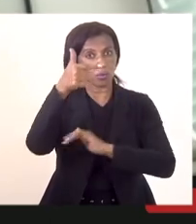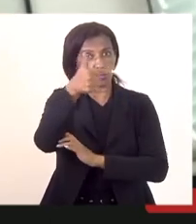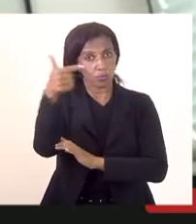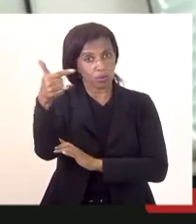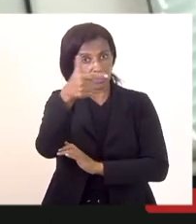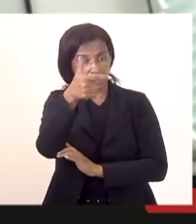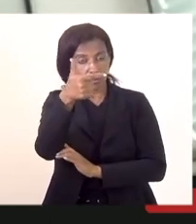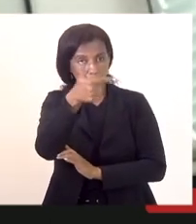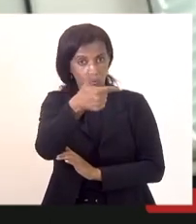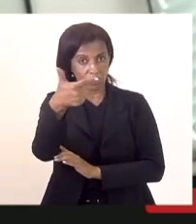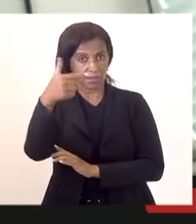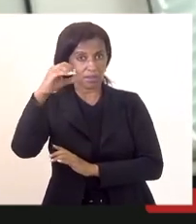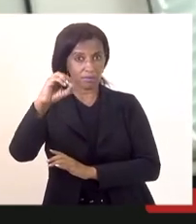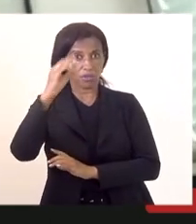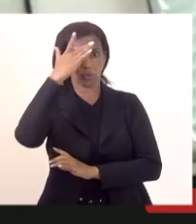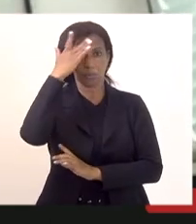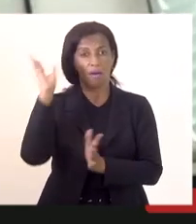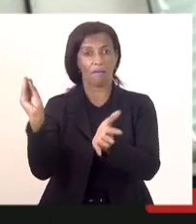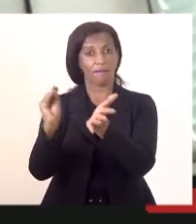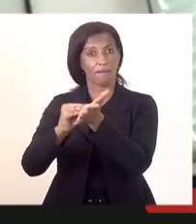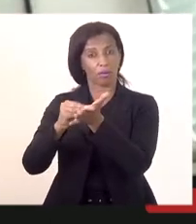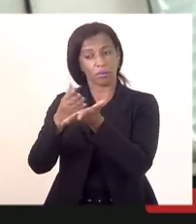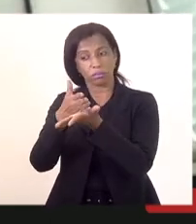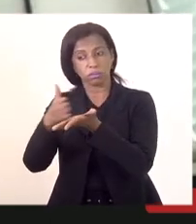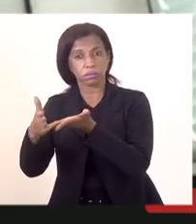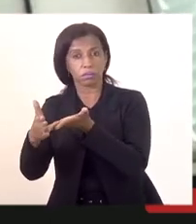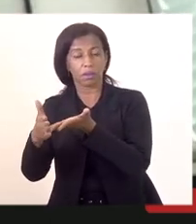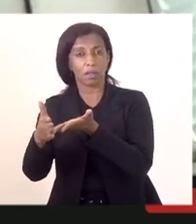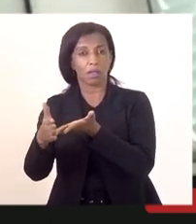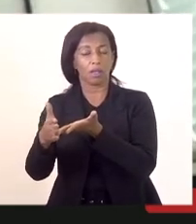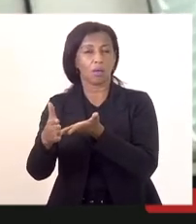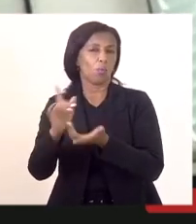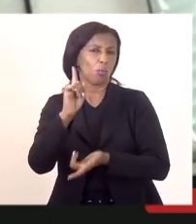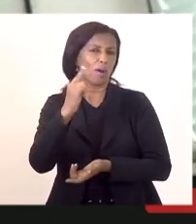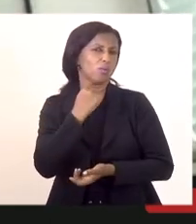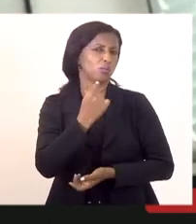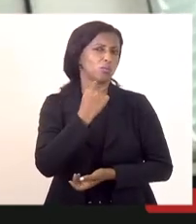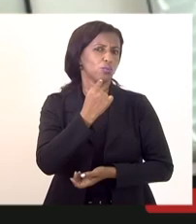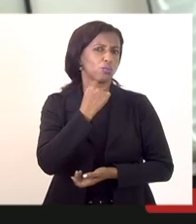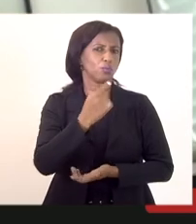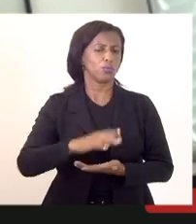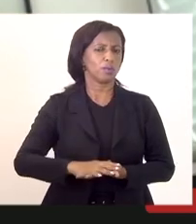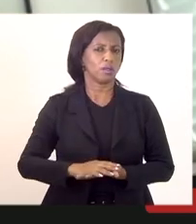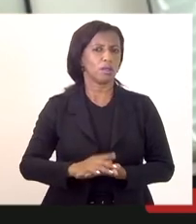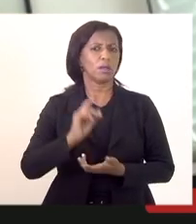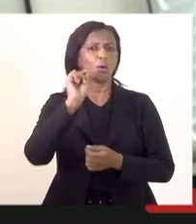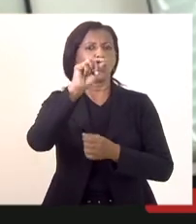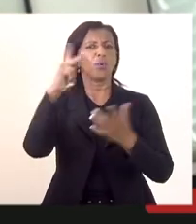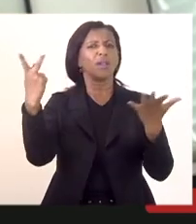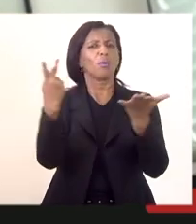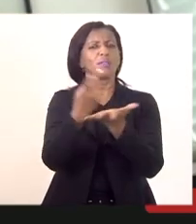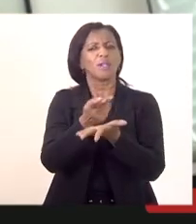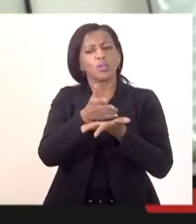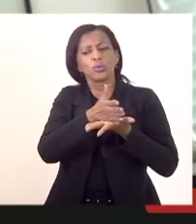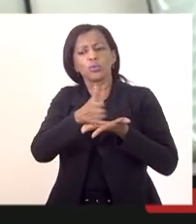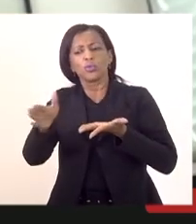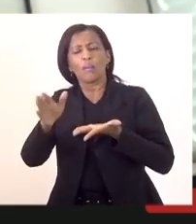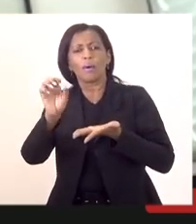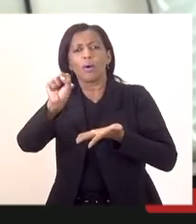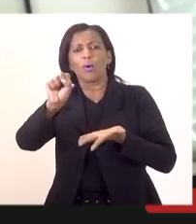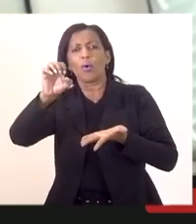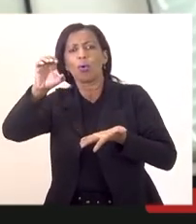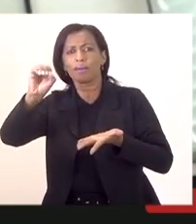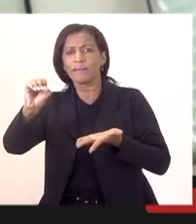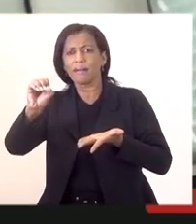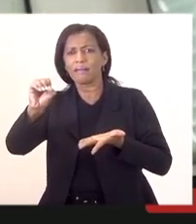candidatos, e resta uma dúvida, que é o primeiro questionamento, do que ocorrerá com essas 80 vagas remanescentes.